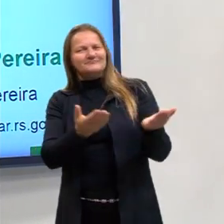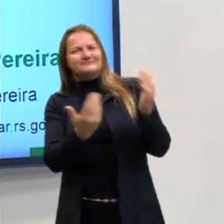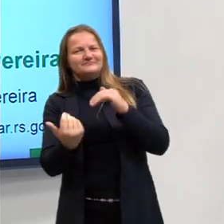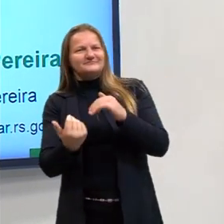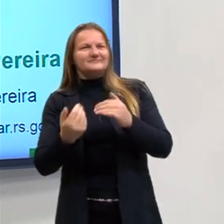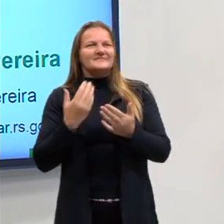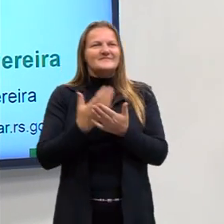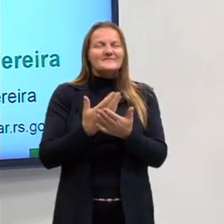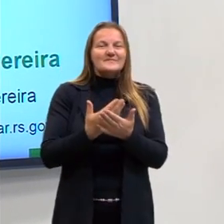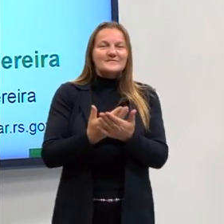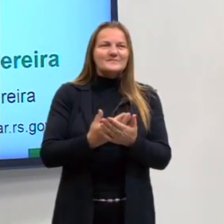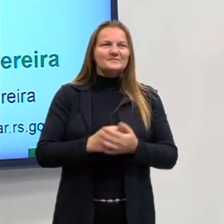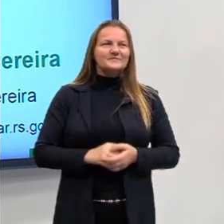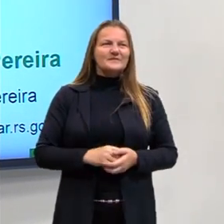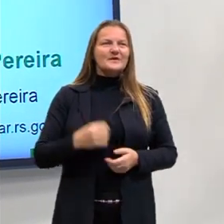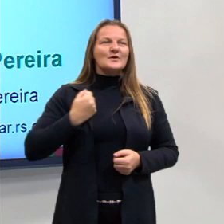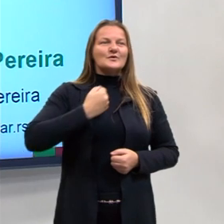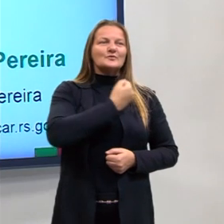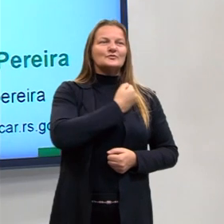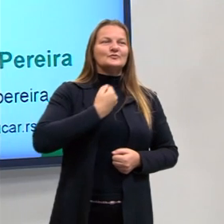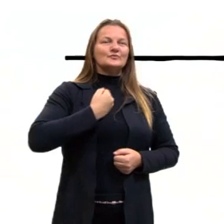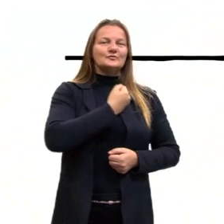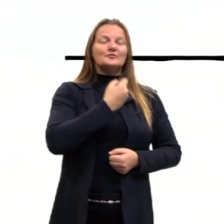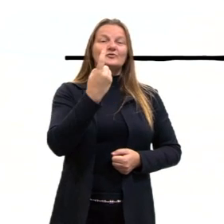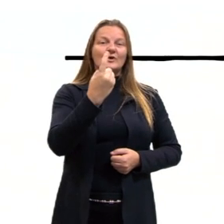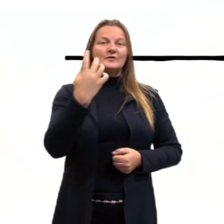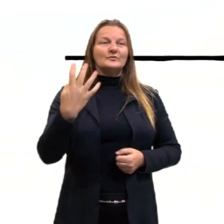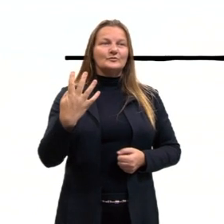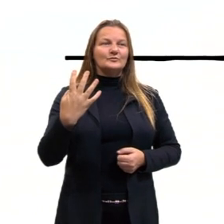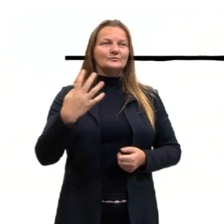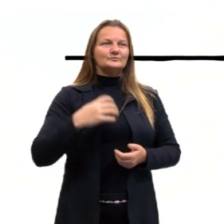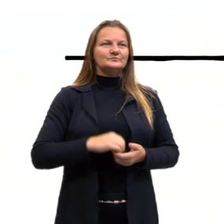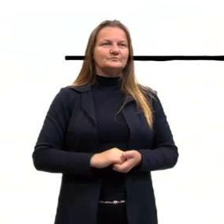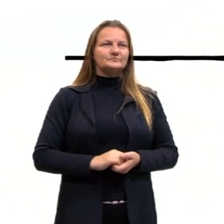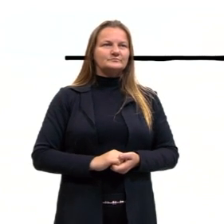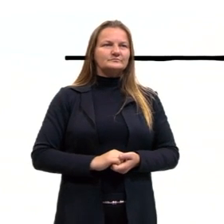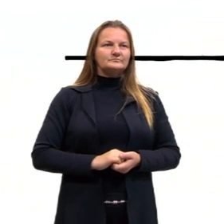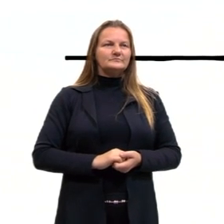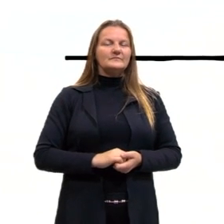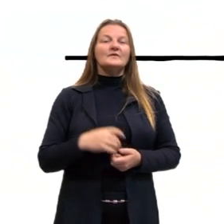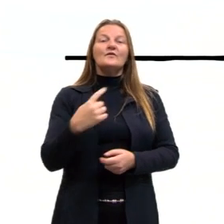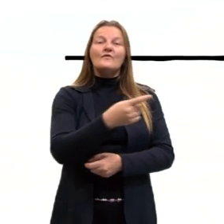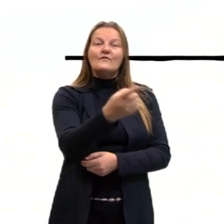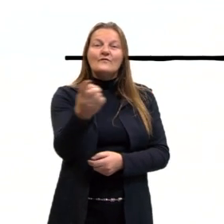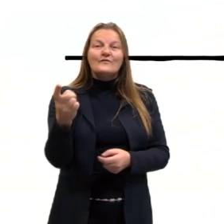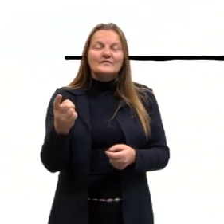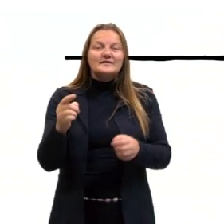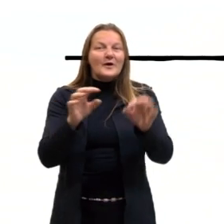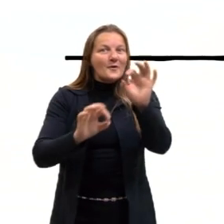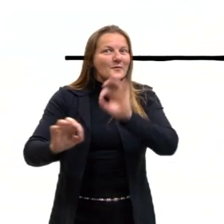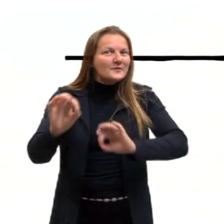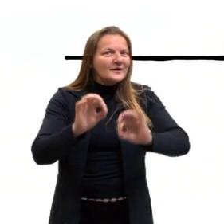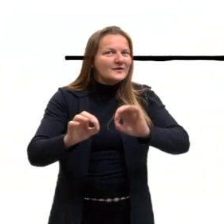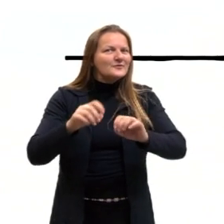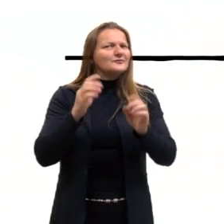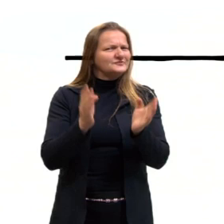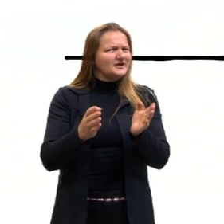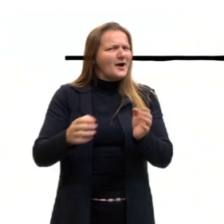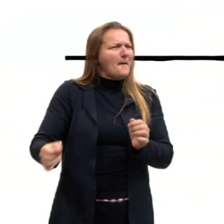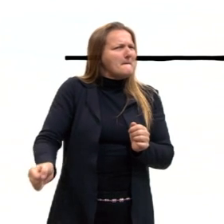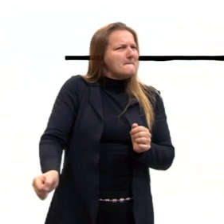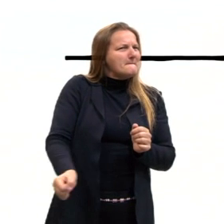gente, a nossa aula de hoje, aula de número 14. Vocês prepararam já suas malas